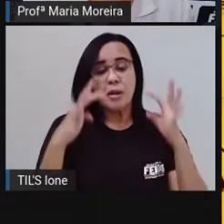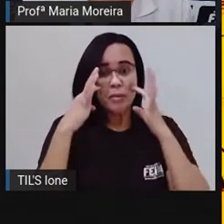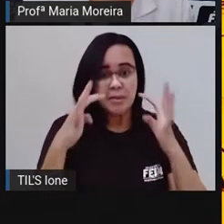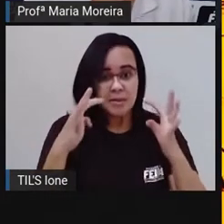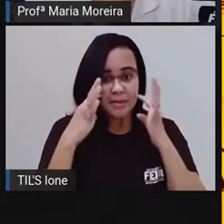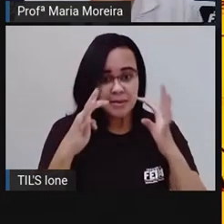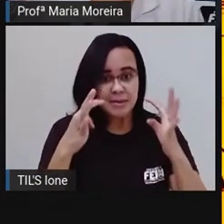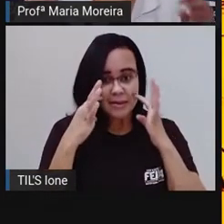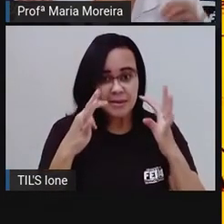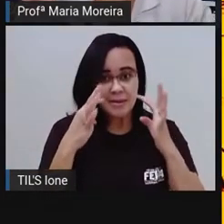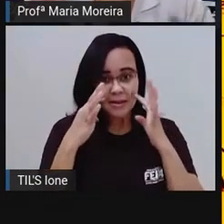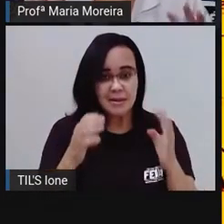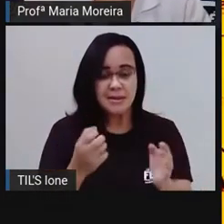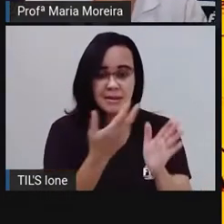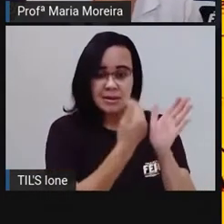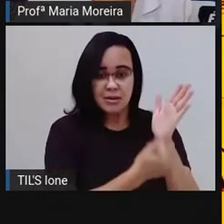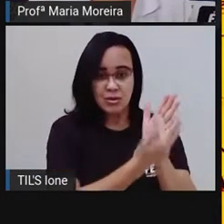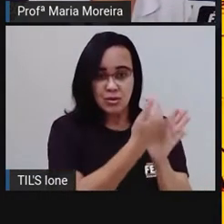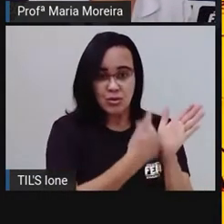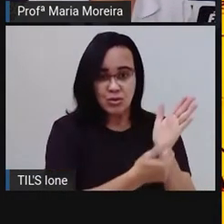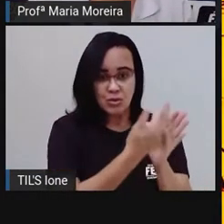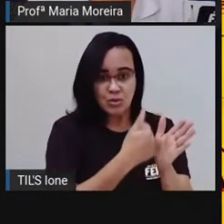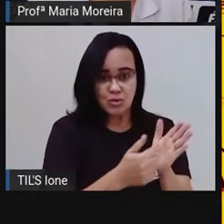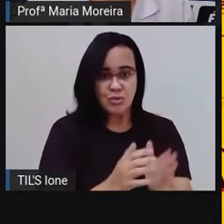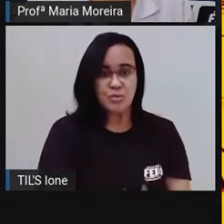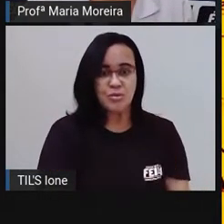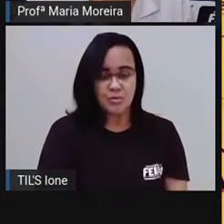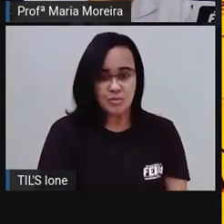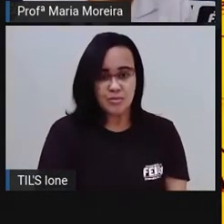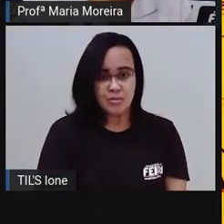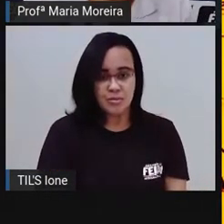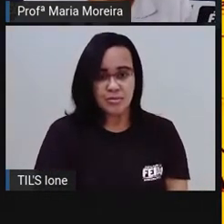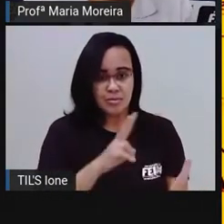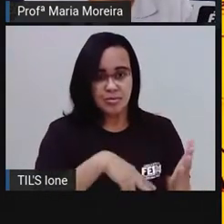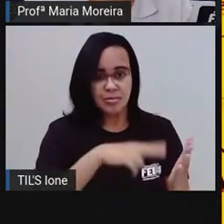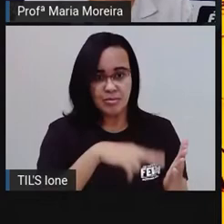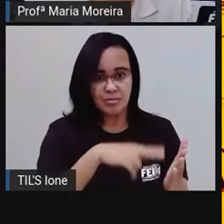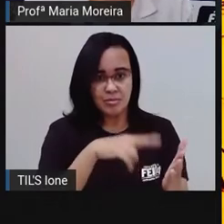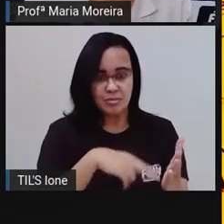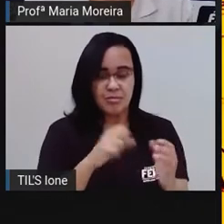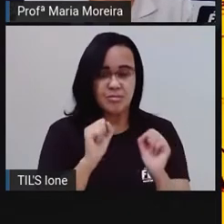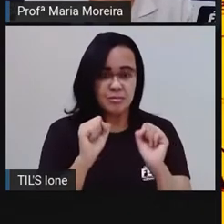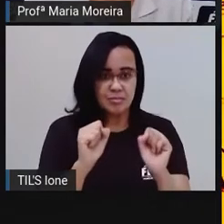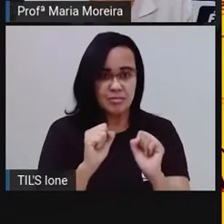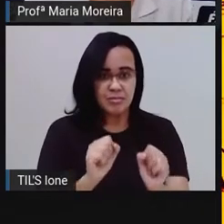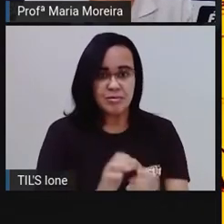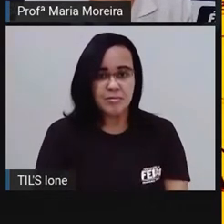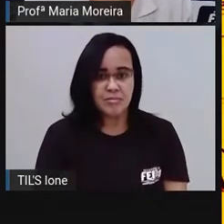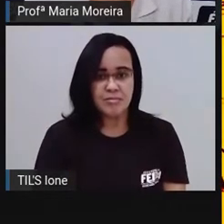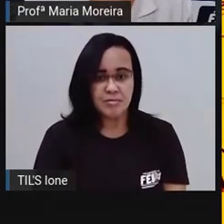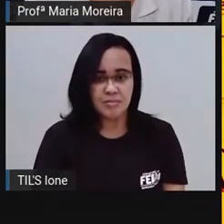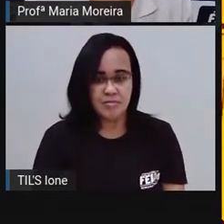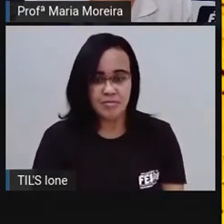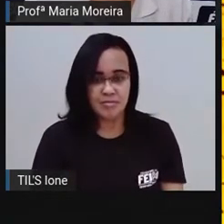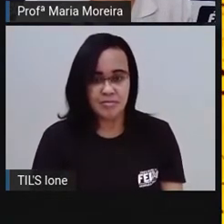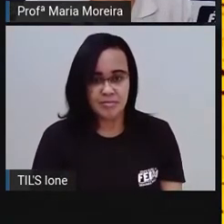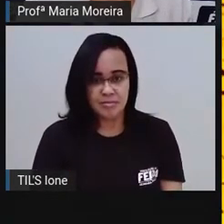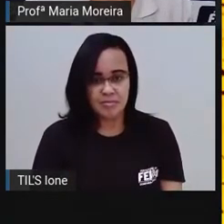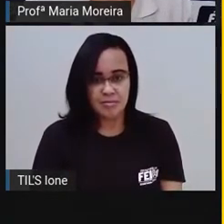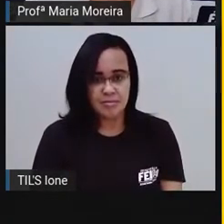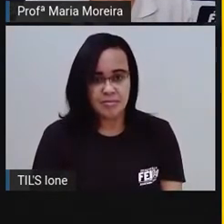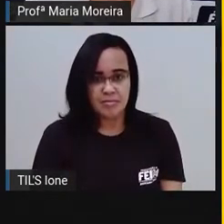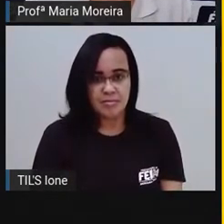atenção nas imagens. Deixa que a leitura a Pró vai fazer aqui para vocês. Deixa eu só tirar uma dúvida aqui.